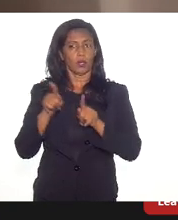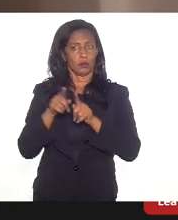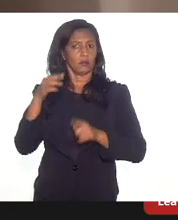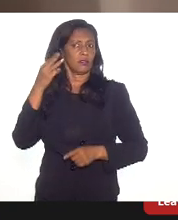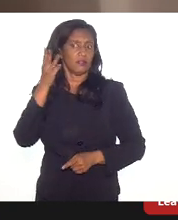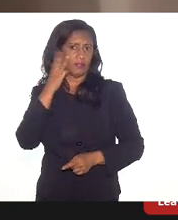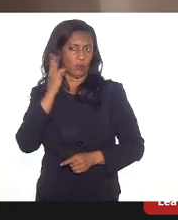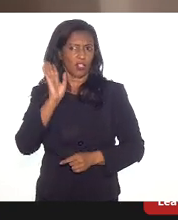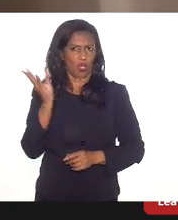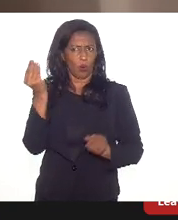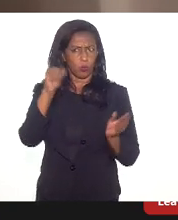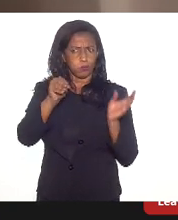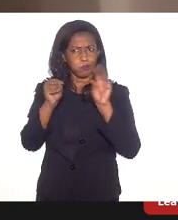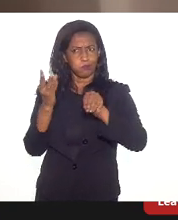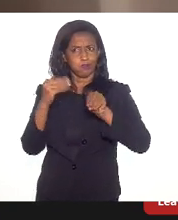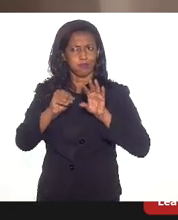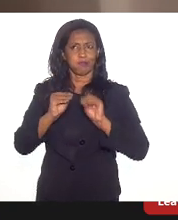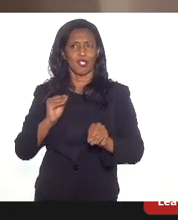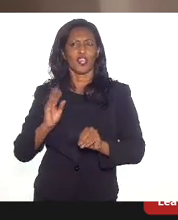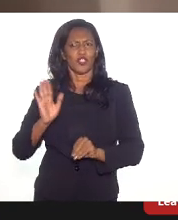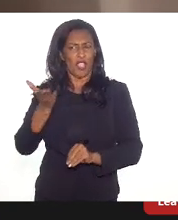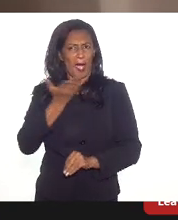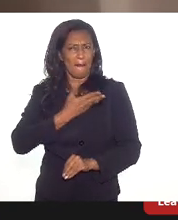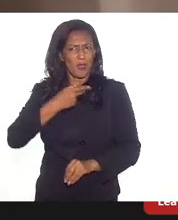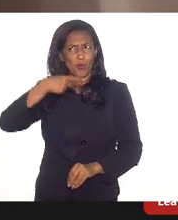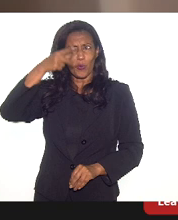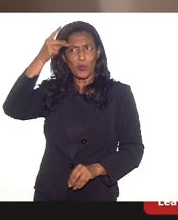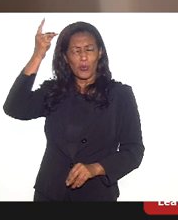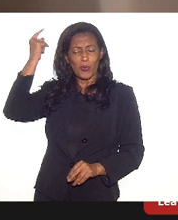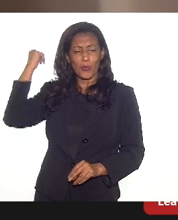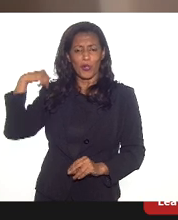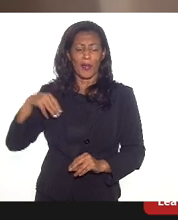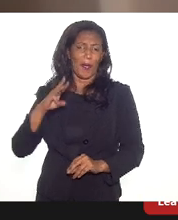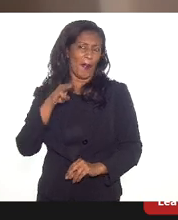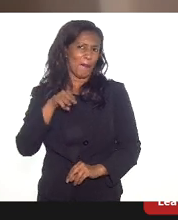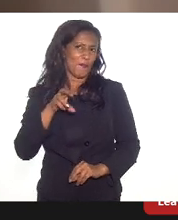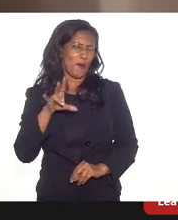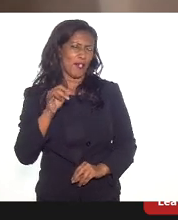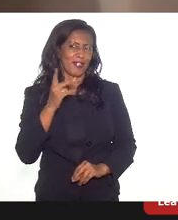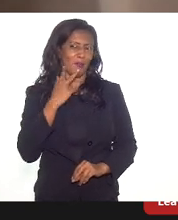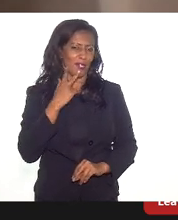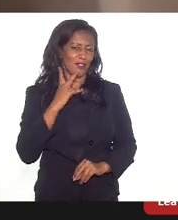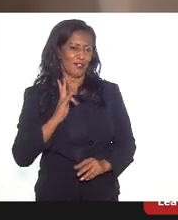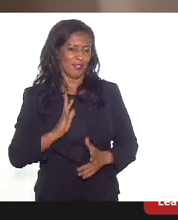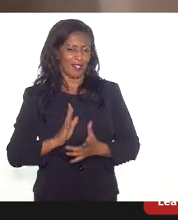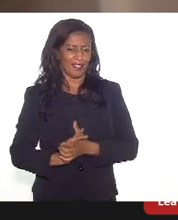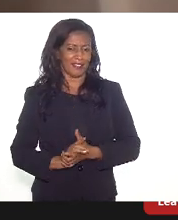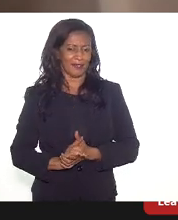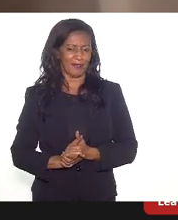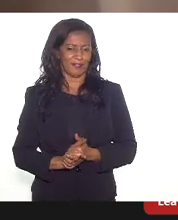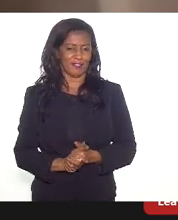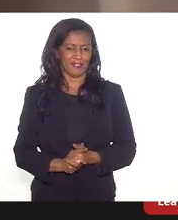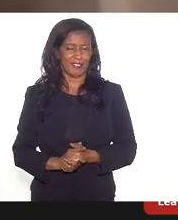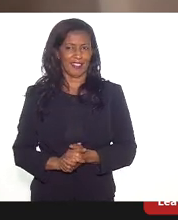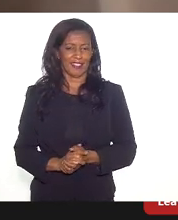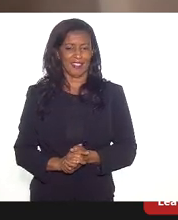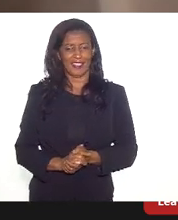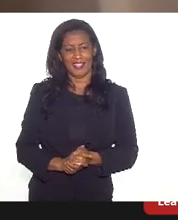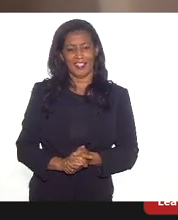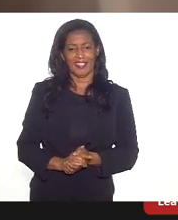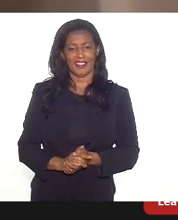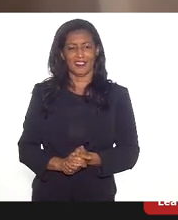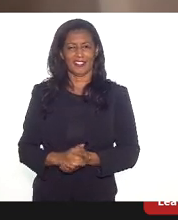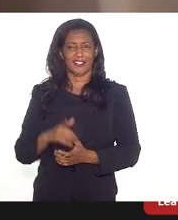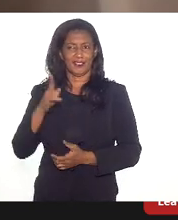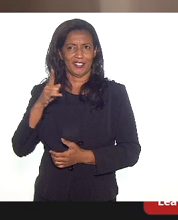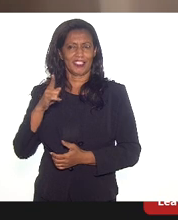já colocaram, queridos amigos. O Valdeck já é um amigo antigo. A Mônica, posso dizer, sem banalizar o termo, Mônica, que é